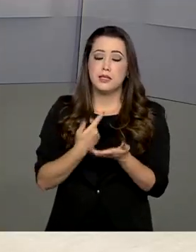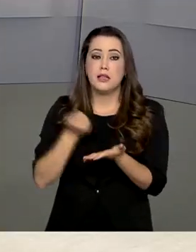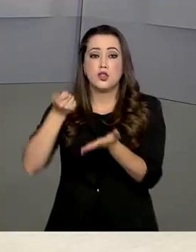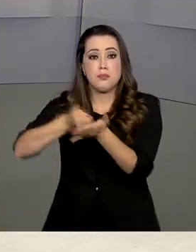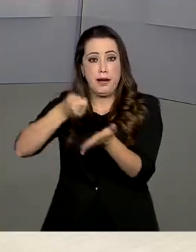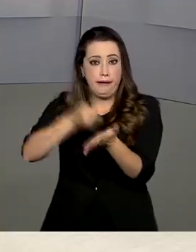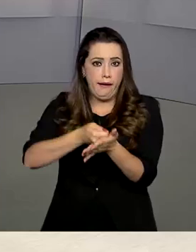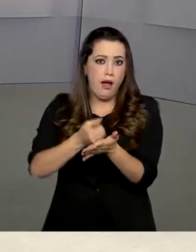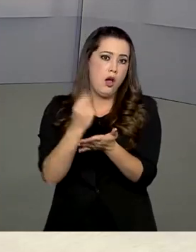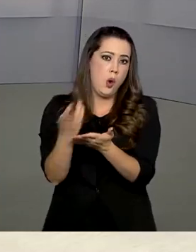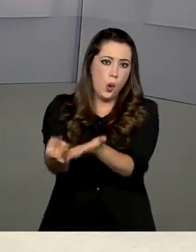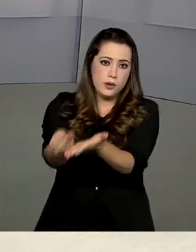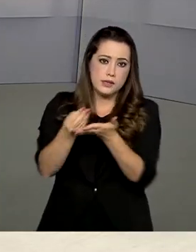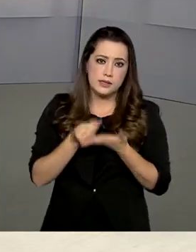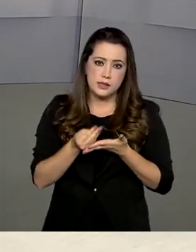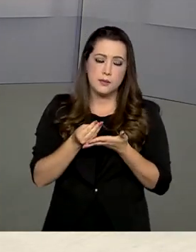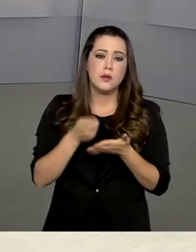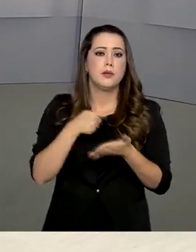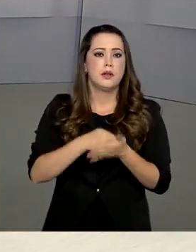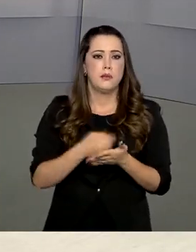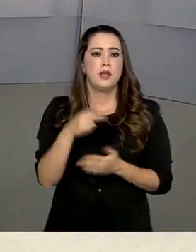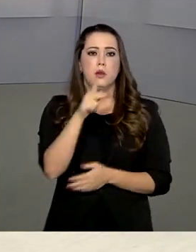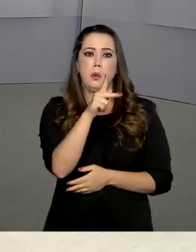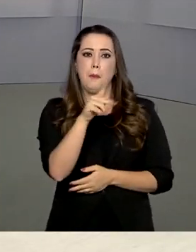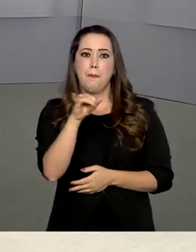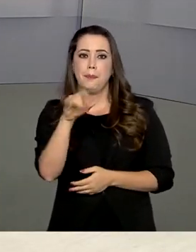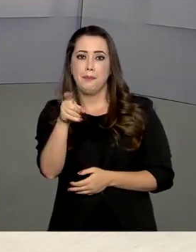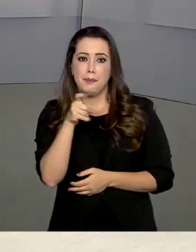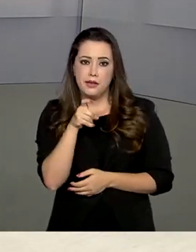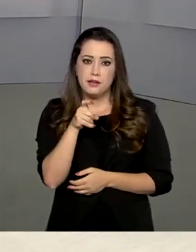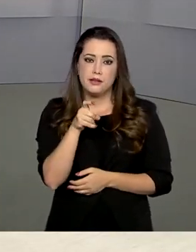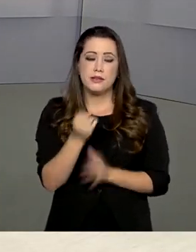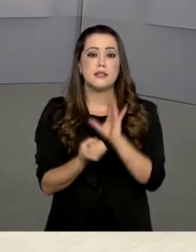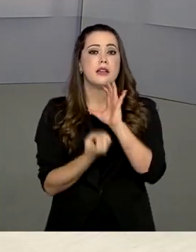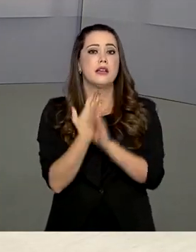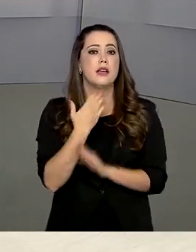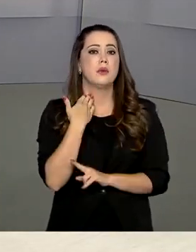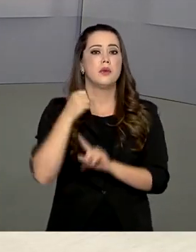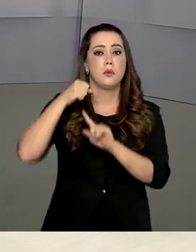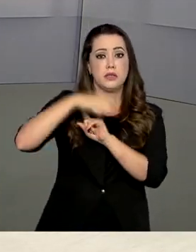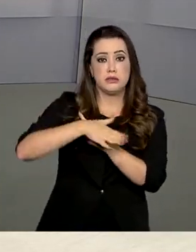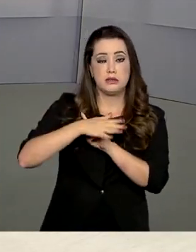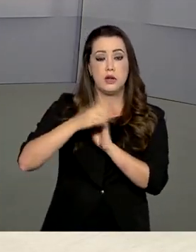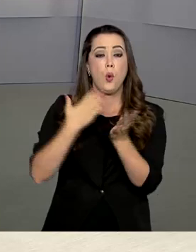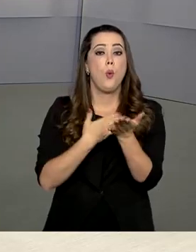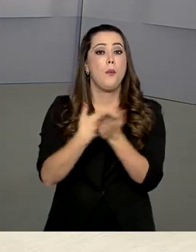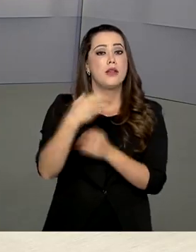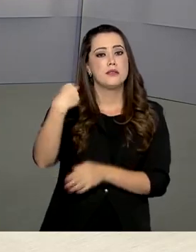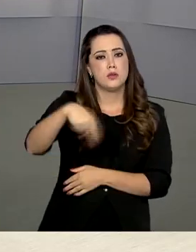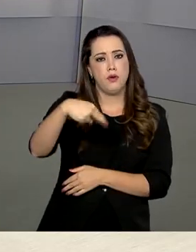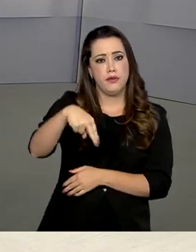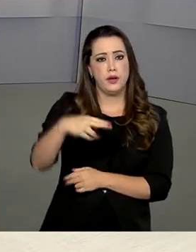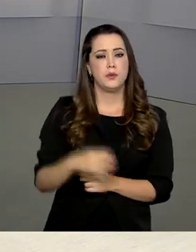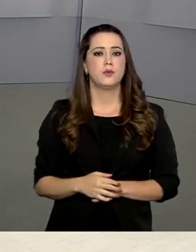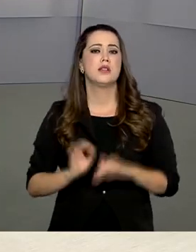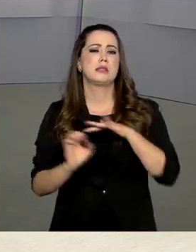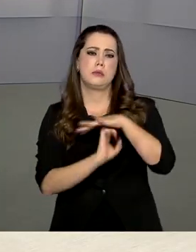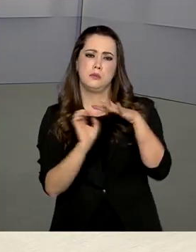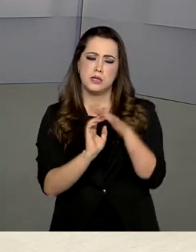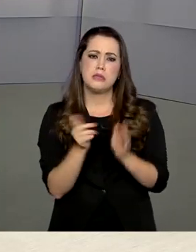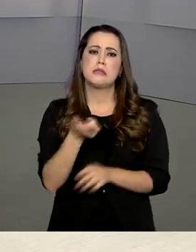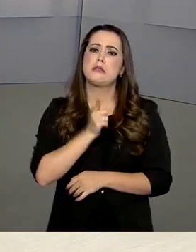do PIX, um novo sistema criado pelo Banco Central e que vai estar disponível a partir de novembro. As empresas serão grandes